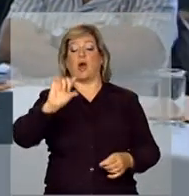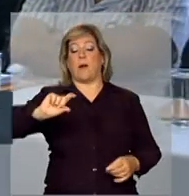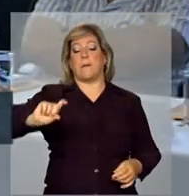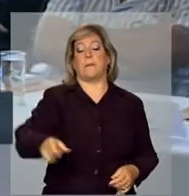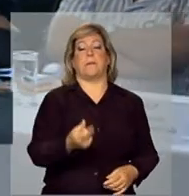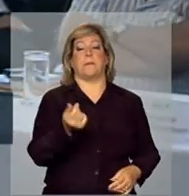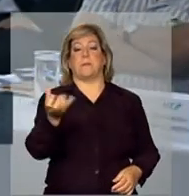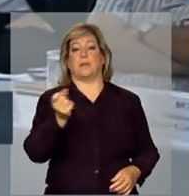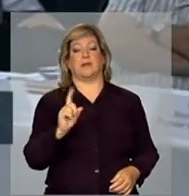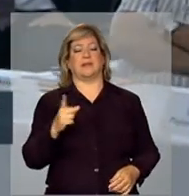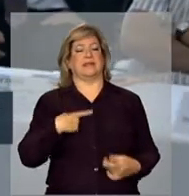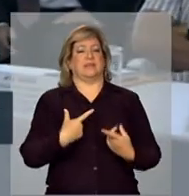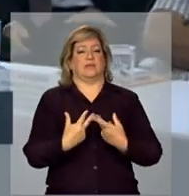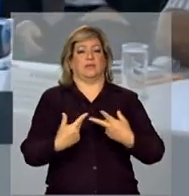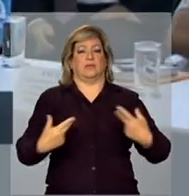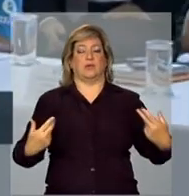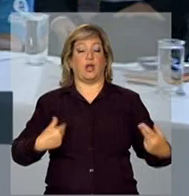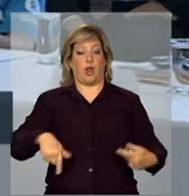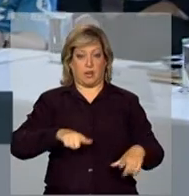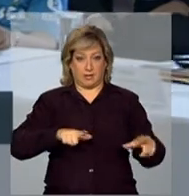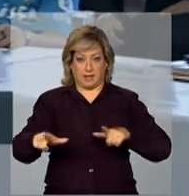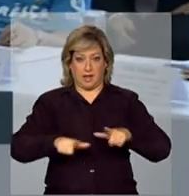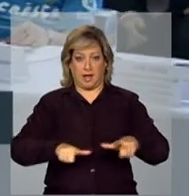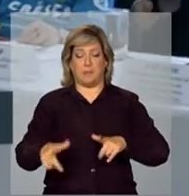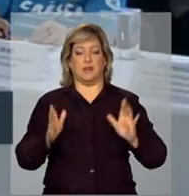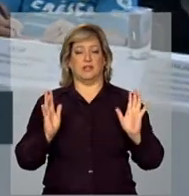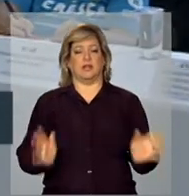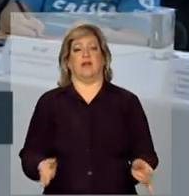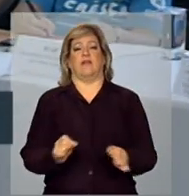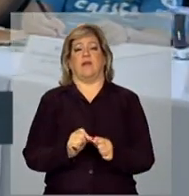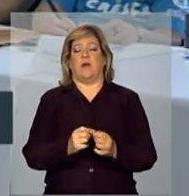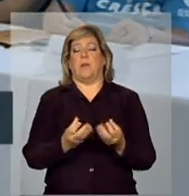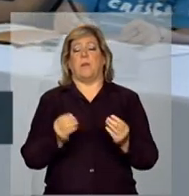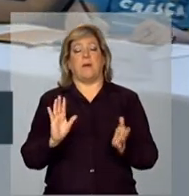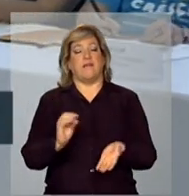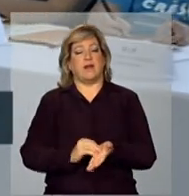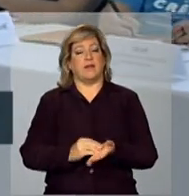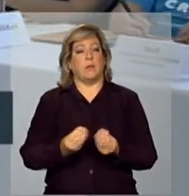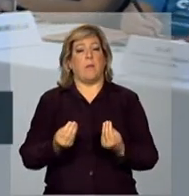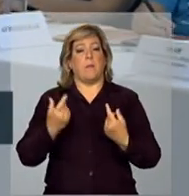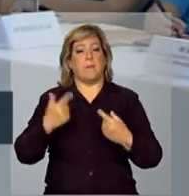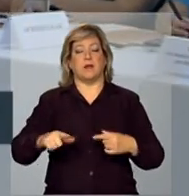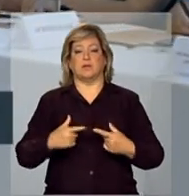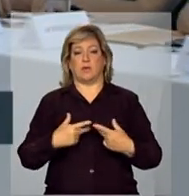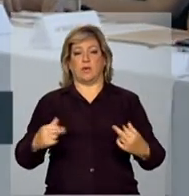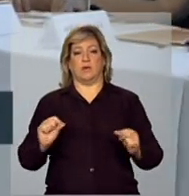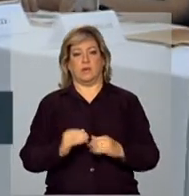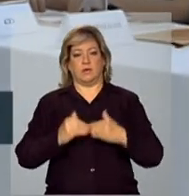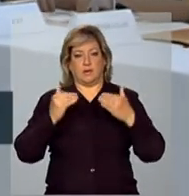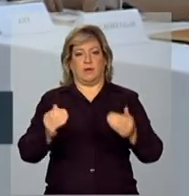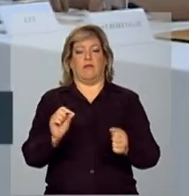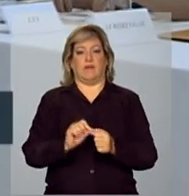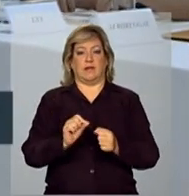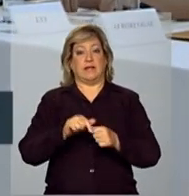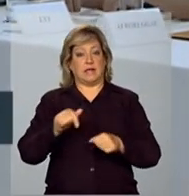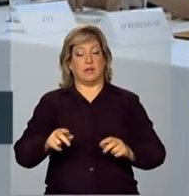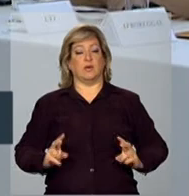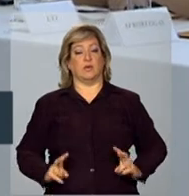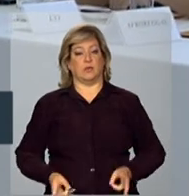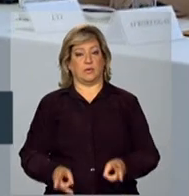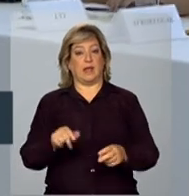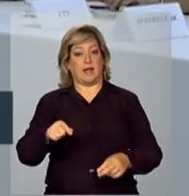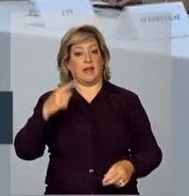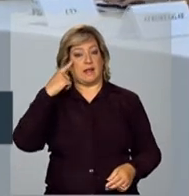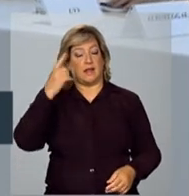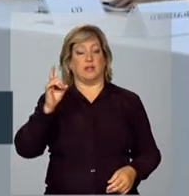nosso trabalho continua, nós já fizemos muito, mas ainda temos que fazer muito mais, e ele continua, essa que é a ideia de que é